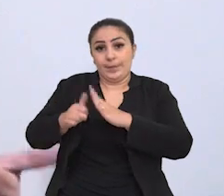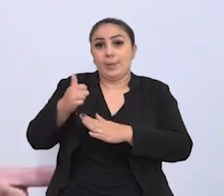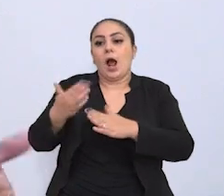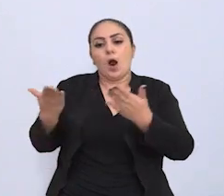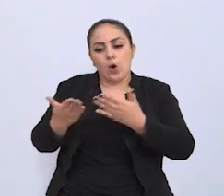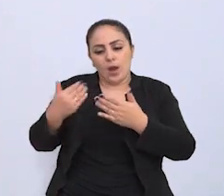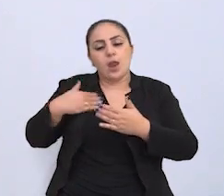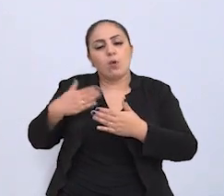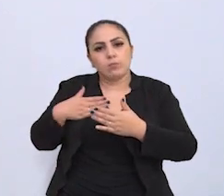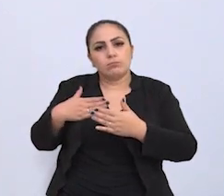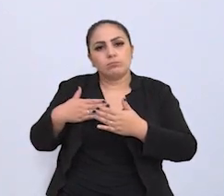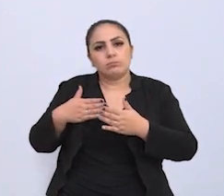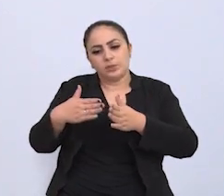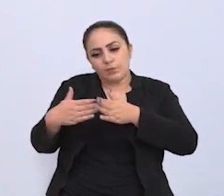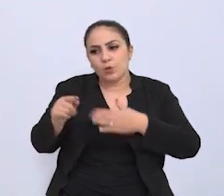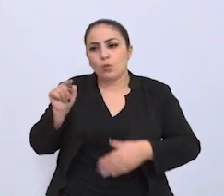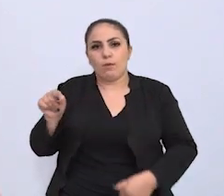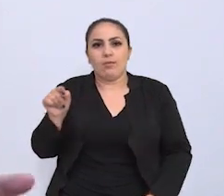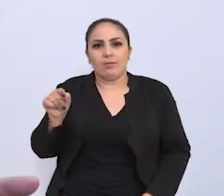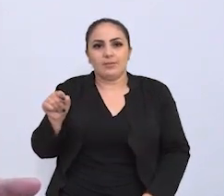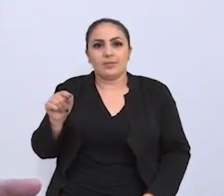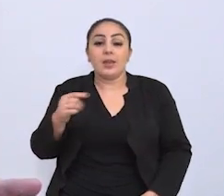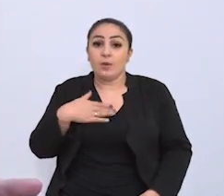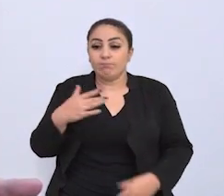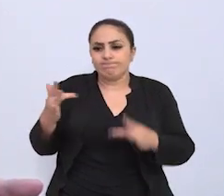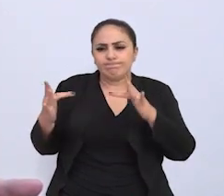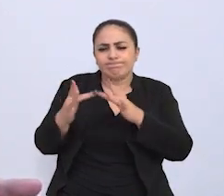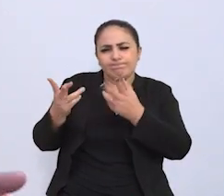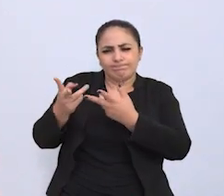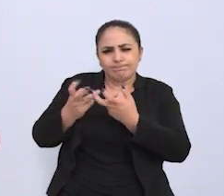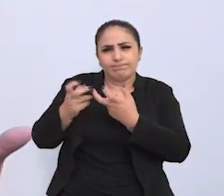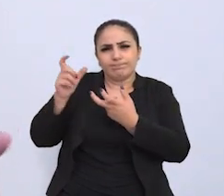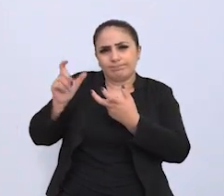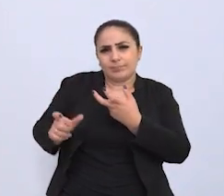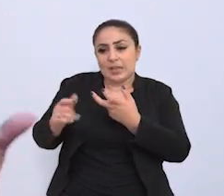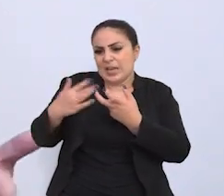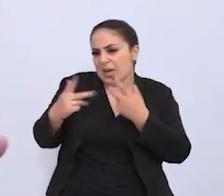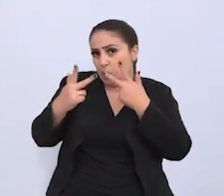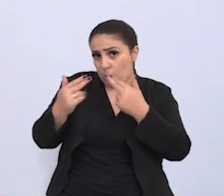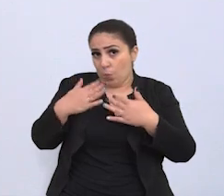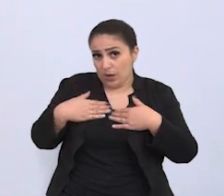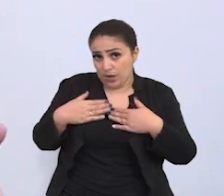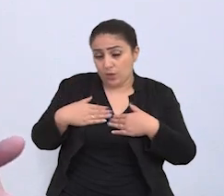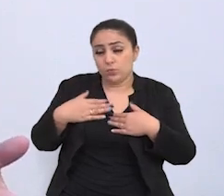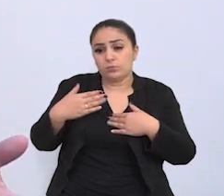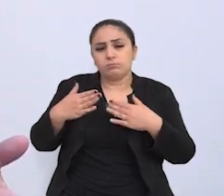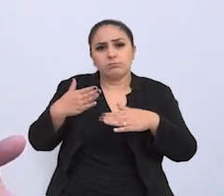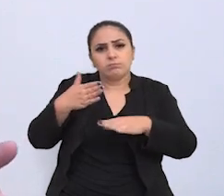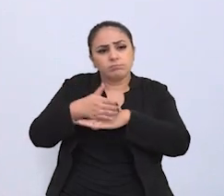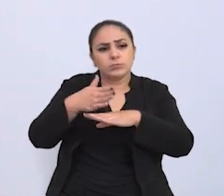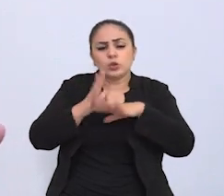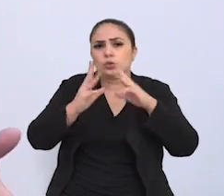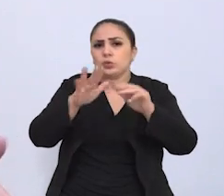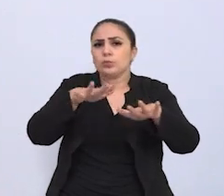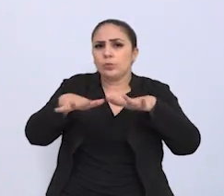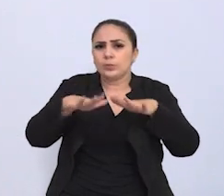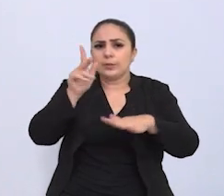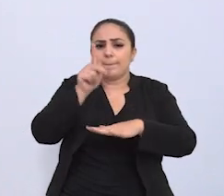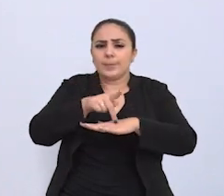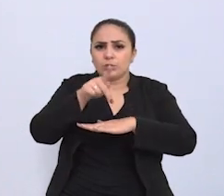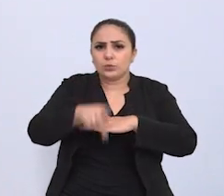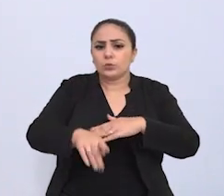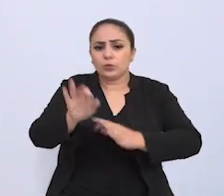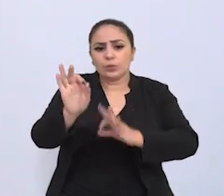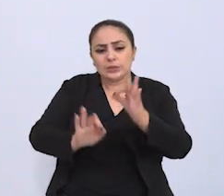eu vou defendê-lo. O que eu me identifico com ele e aí começamos a participar de todos os movimentos aqui em Passo